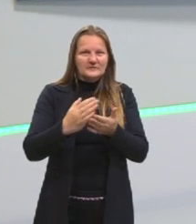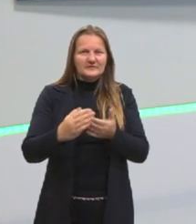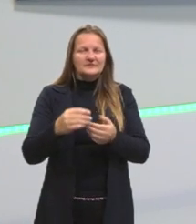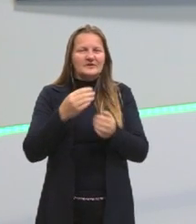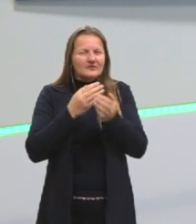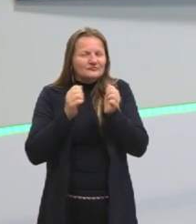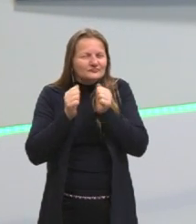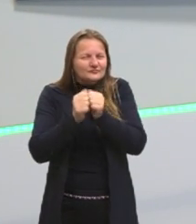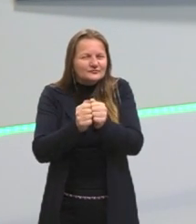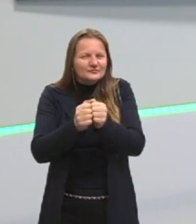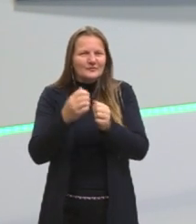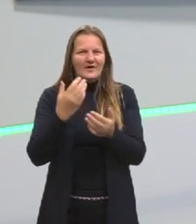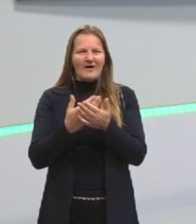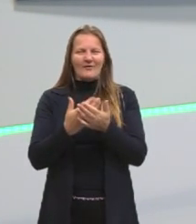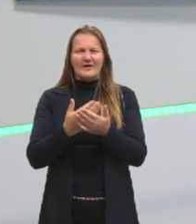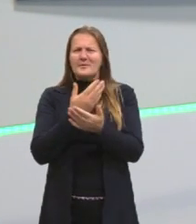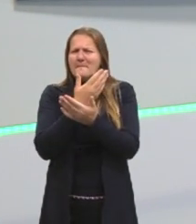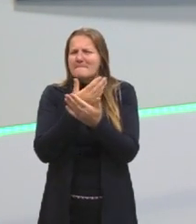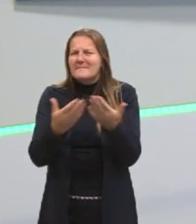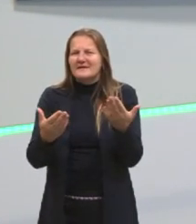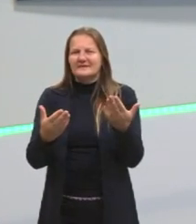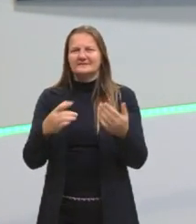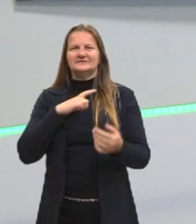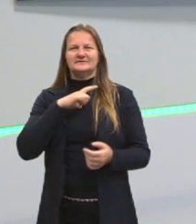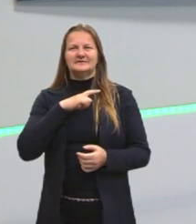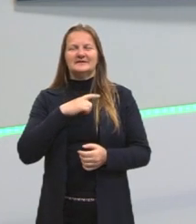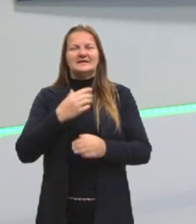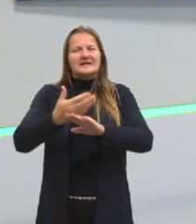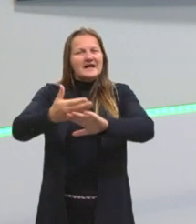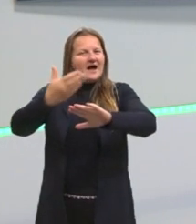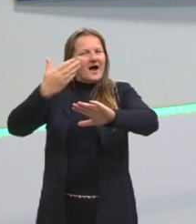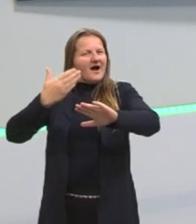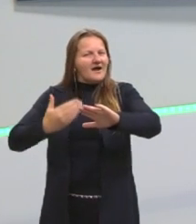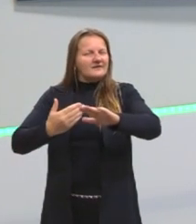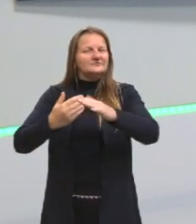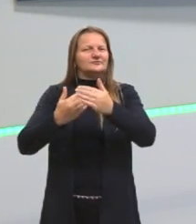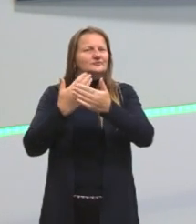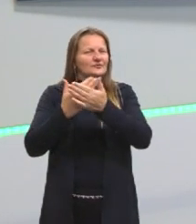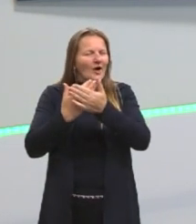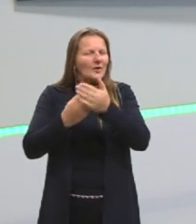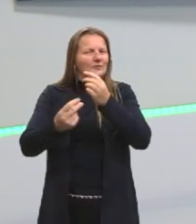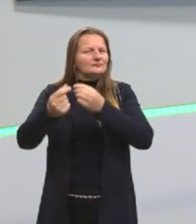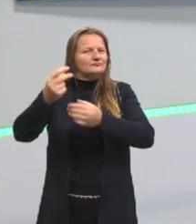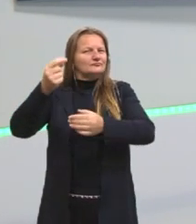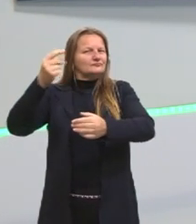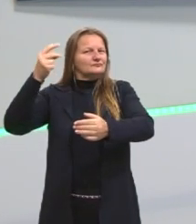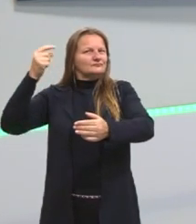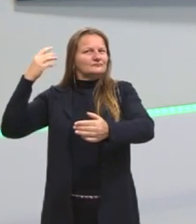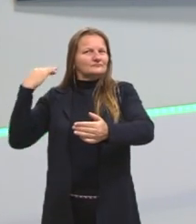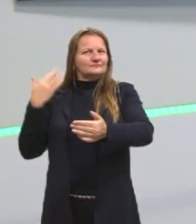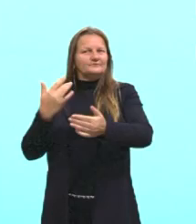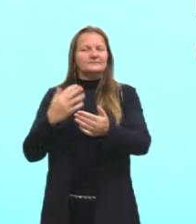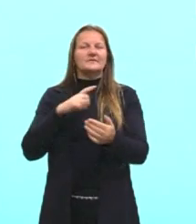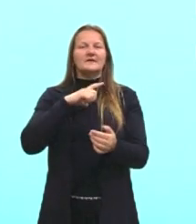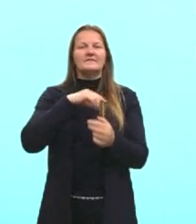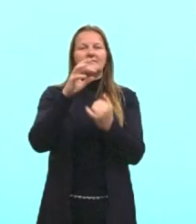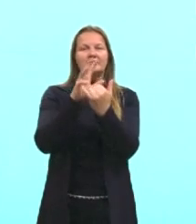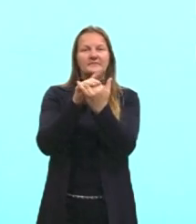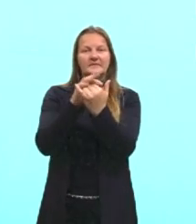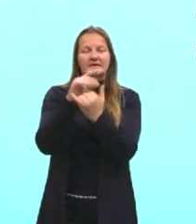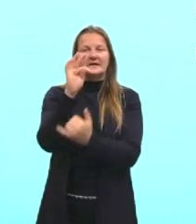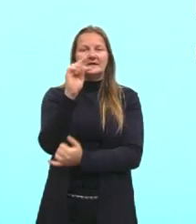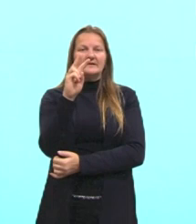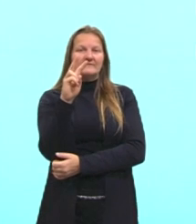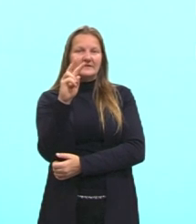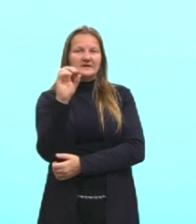nossas aulas, não perde, tem as anteriores, terão as próximas, tudo lá no canal da TVC EduQRS no